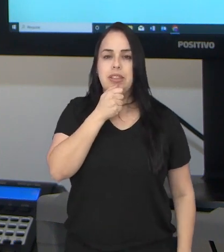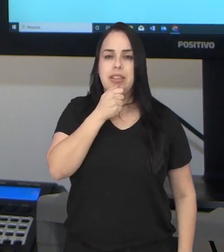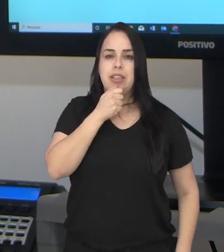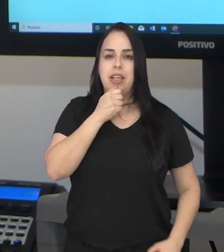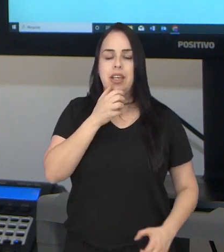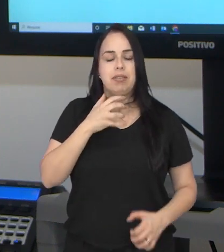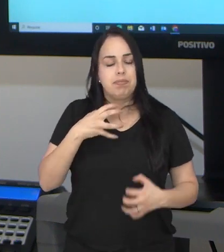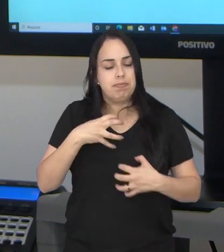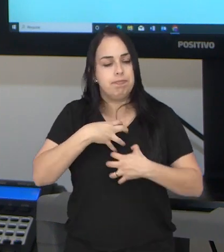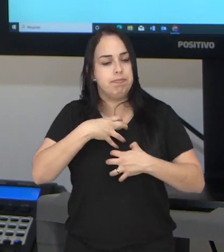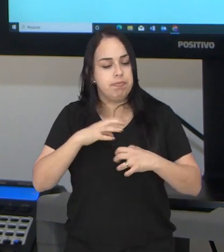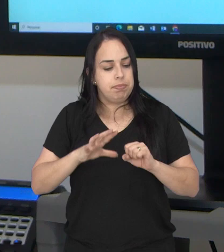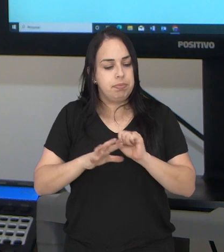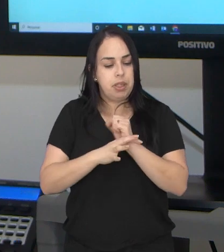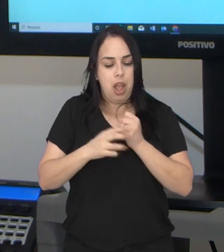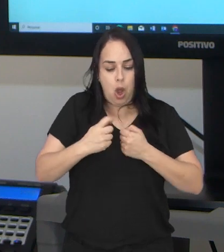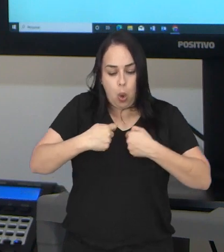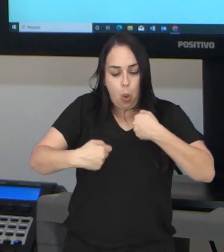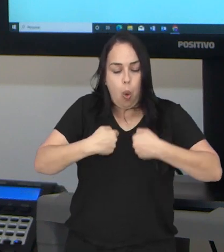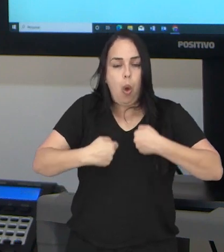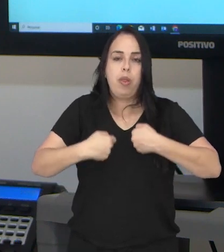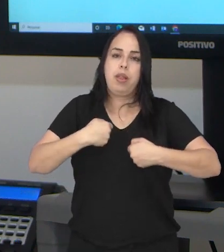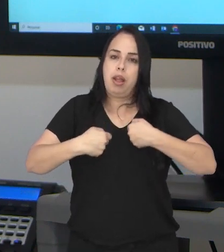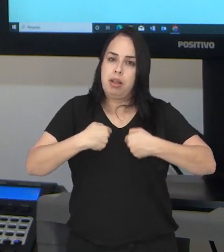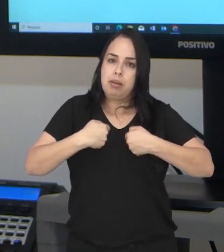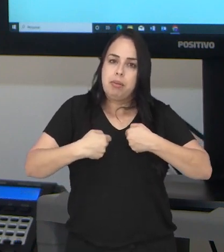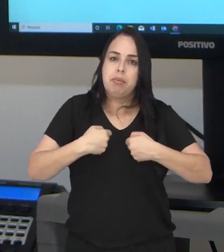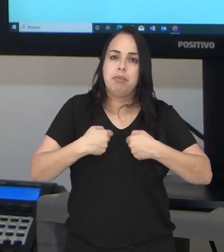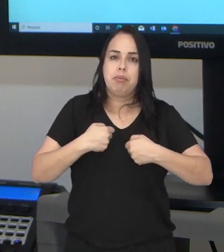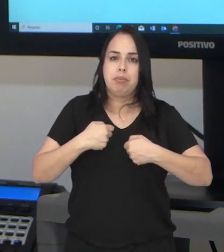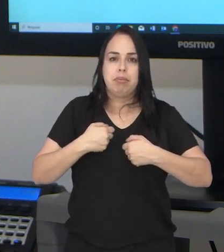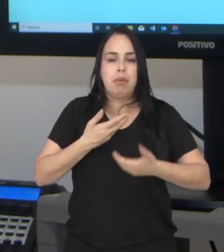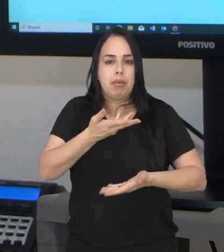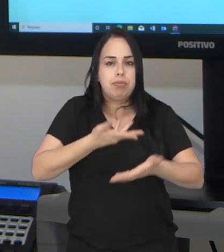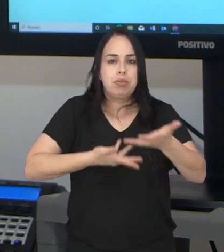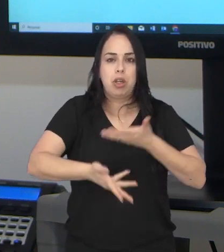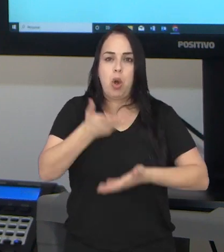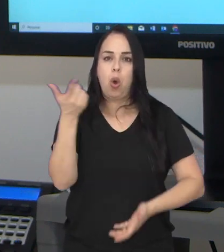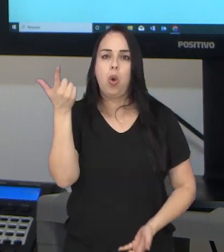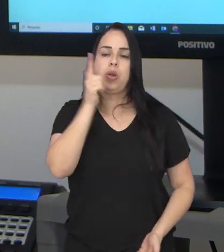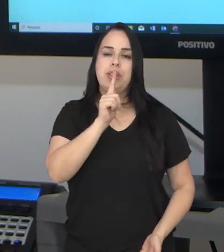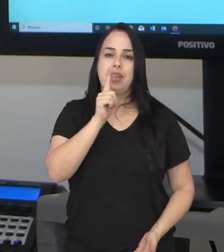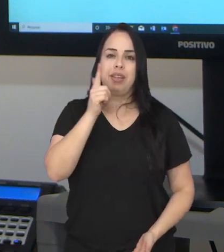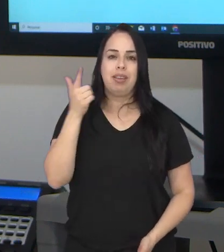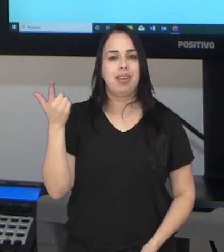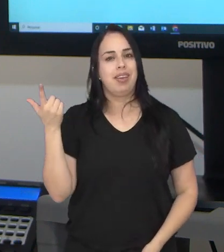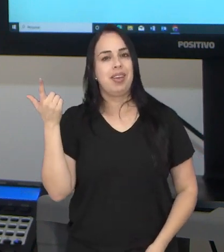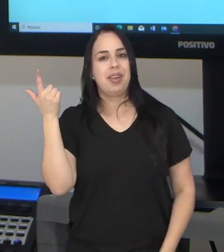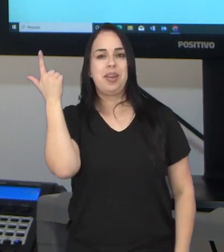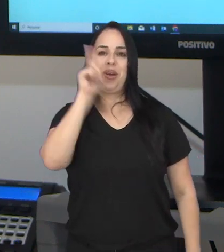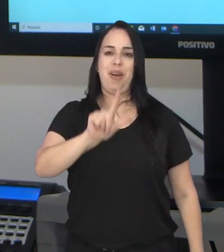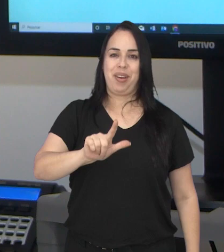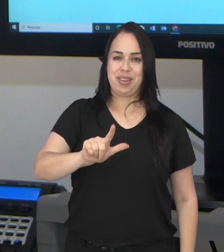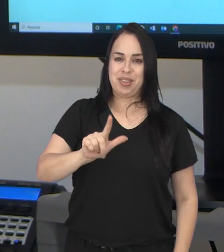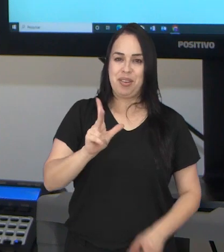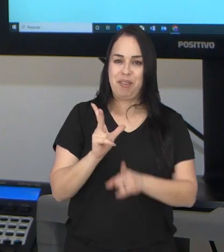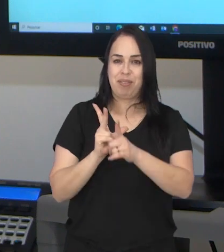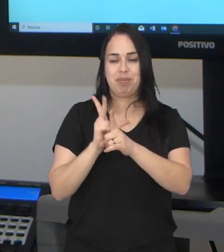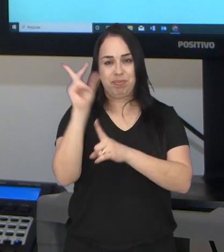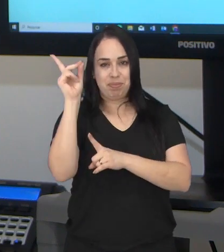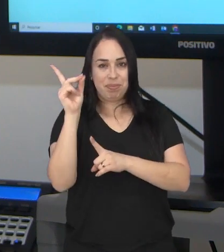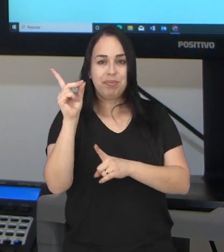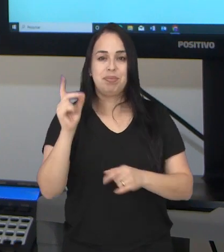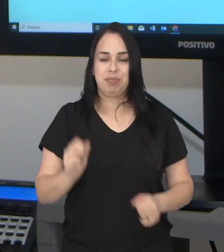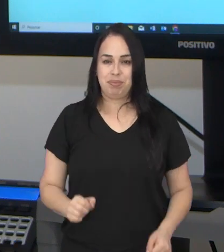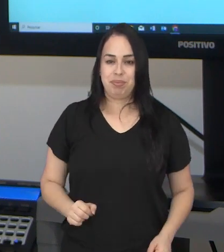e ter mais segurança, ter mais controle emocional para conduzir aquele momento com o outro. E ser bem sucedido ao